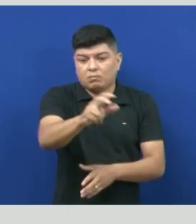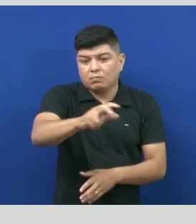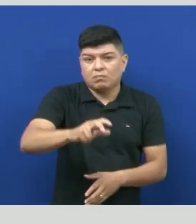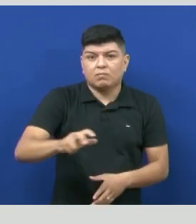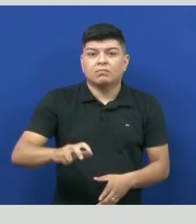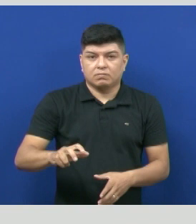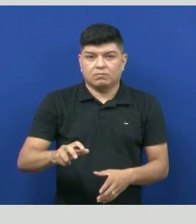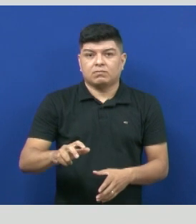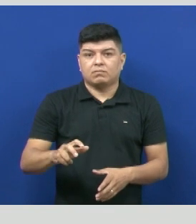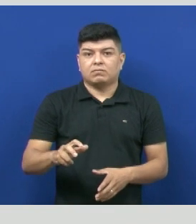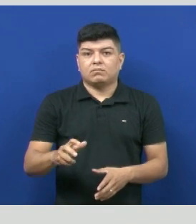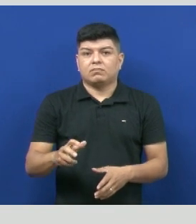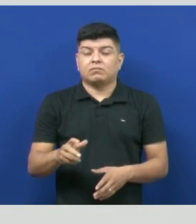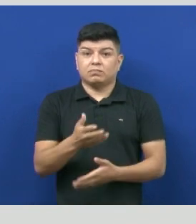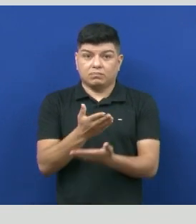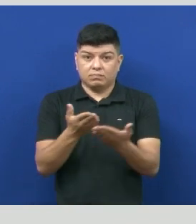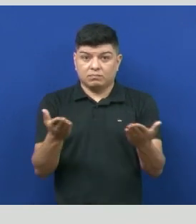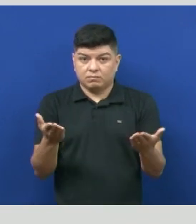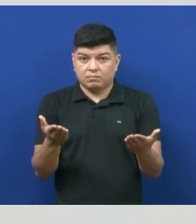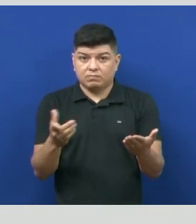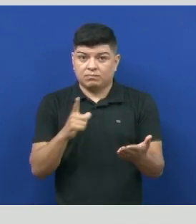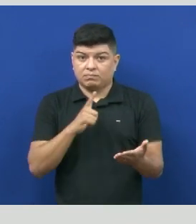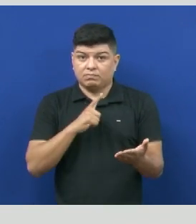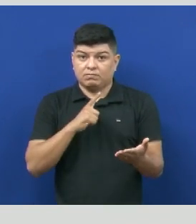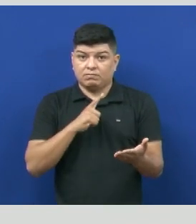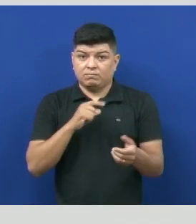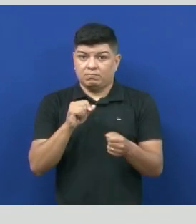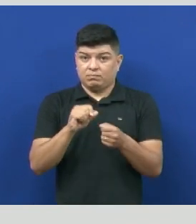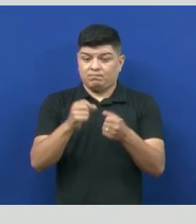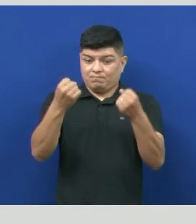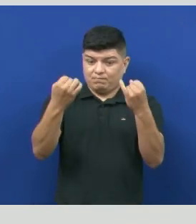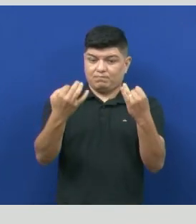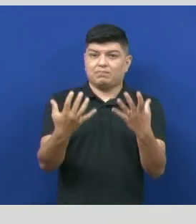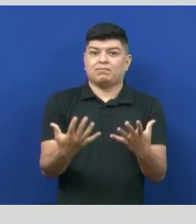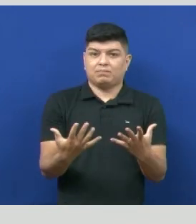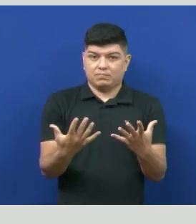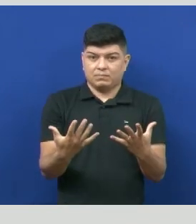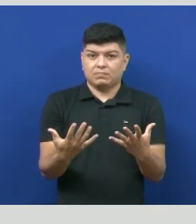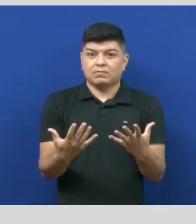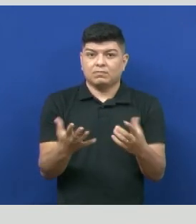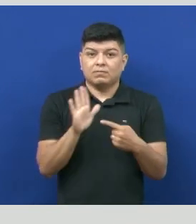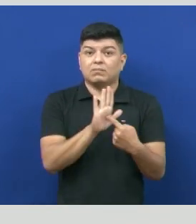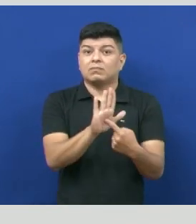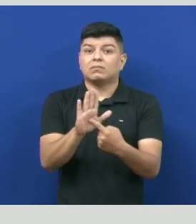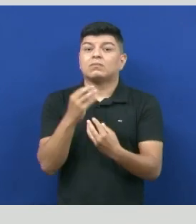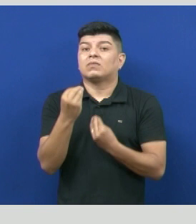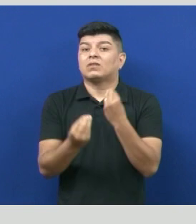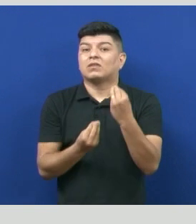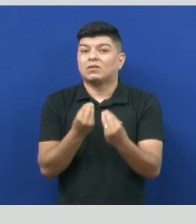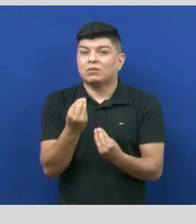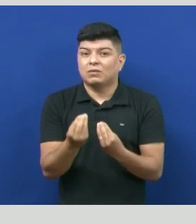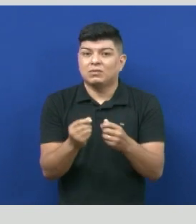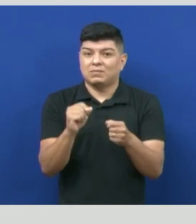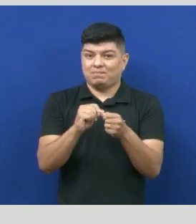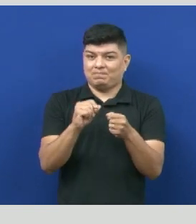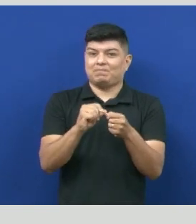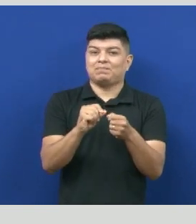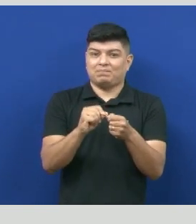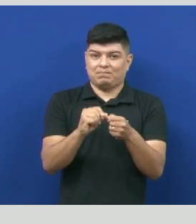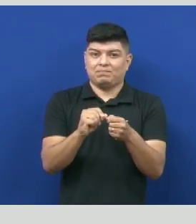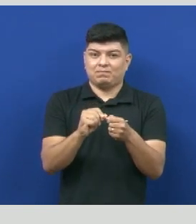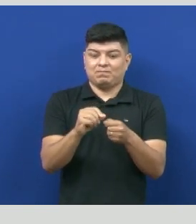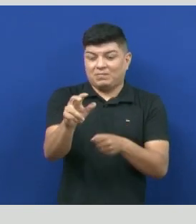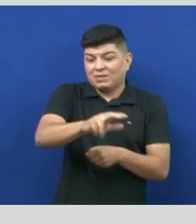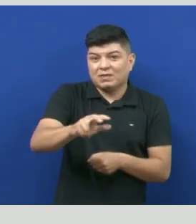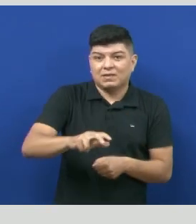você tem que elaborar uma explicação para mostrar como é que você faria para mostrar